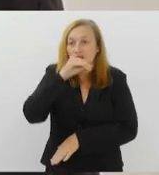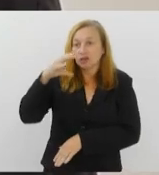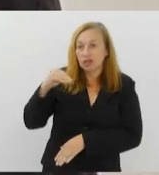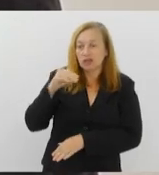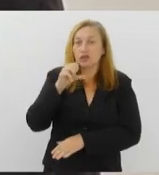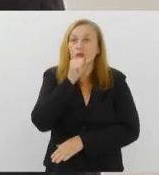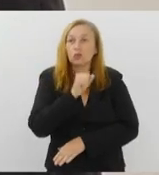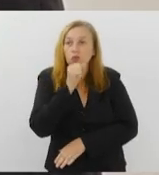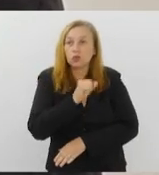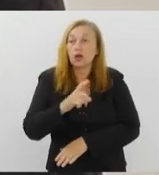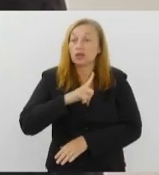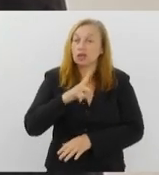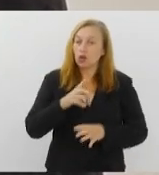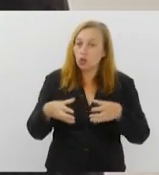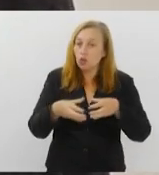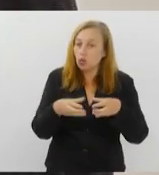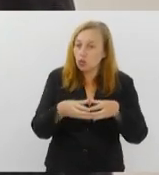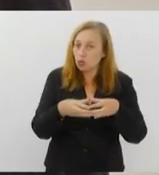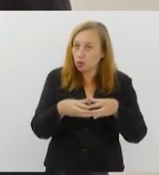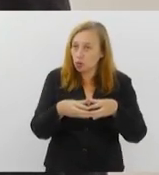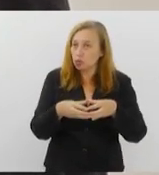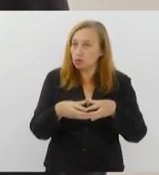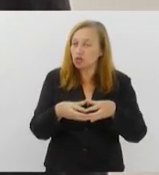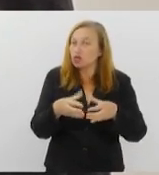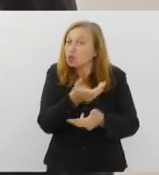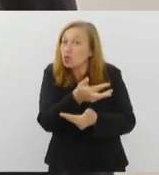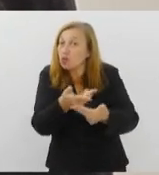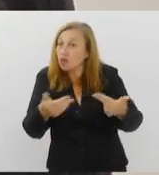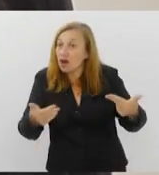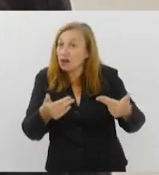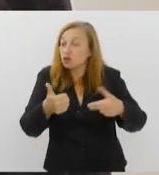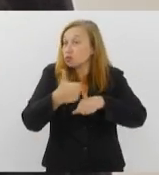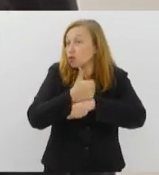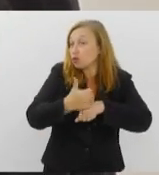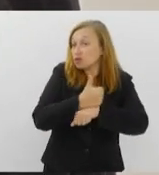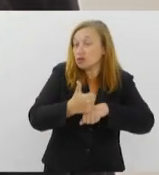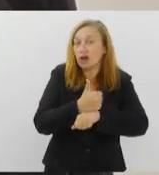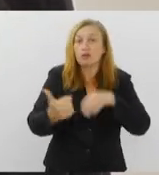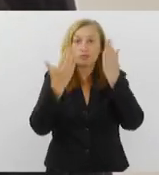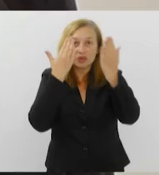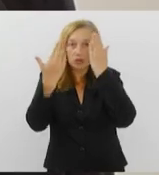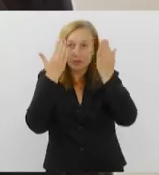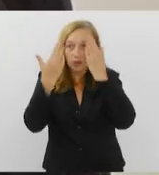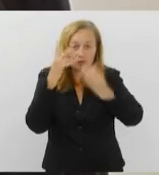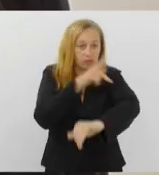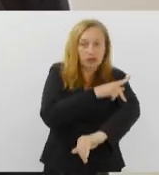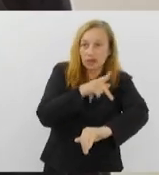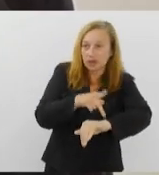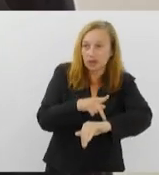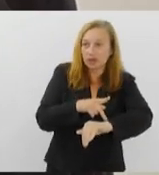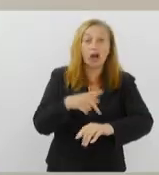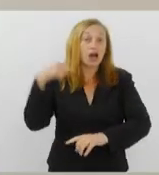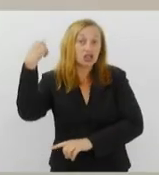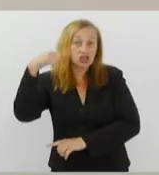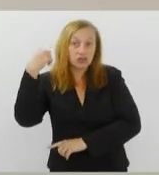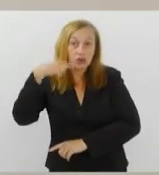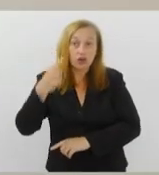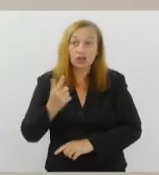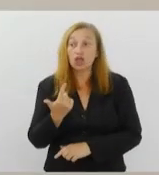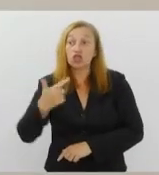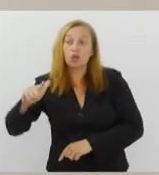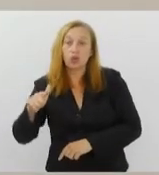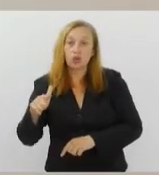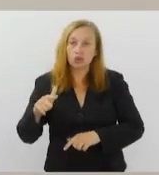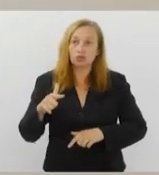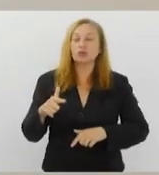tem uma equipe multidisciplinar, com assistente social, psicólogo, pedagogo, advogados. Entre outras